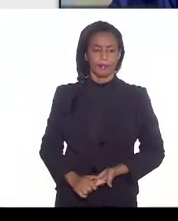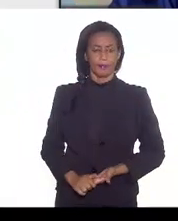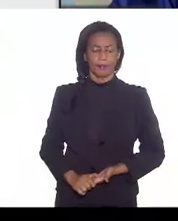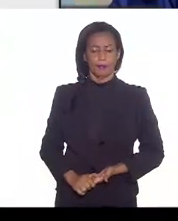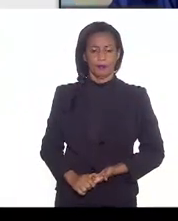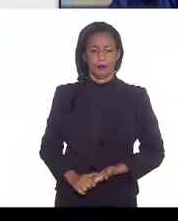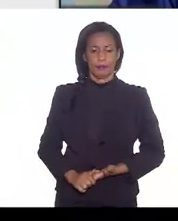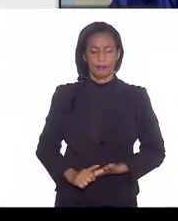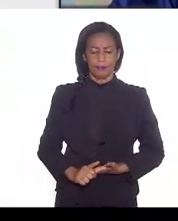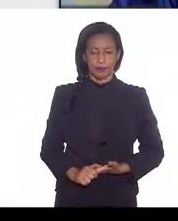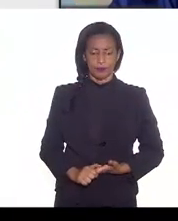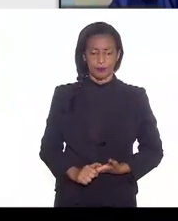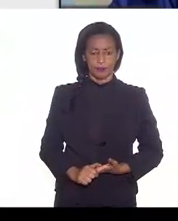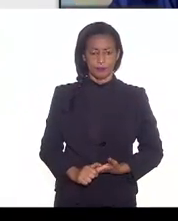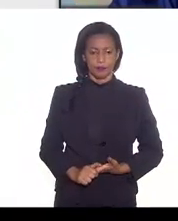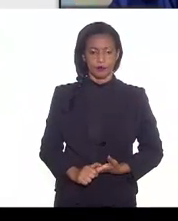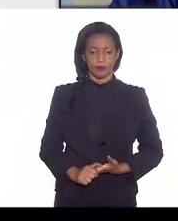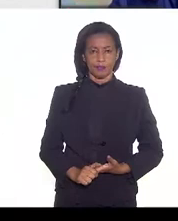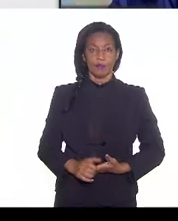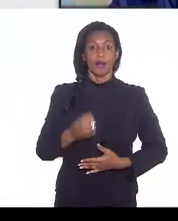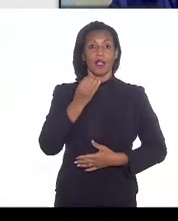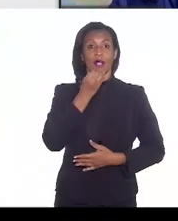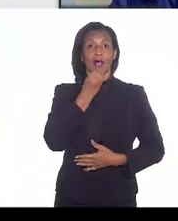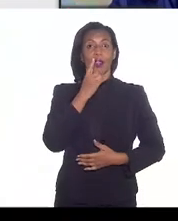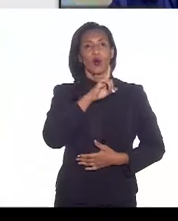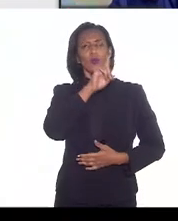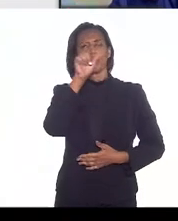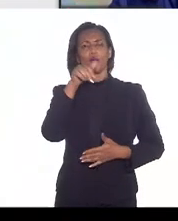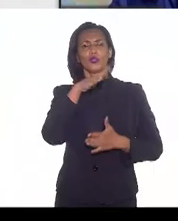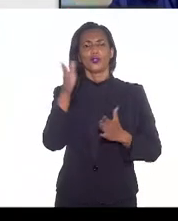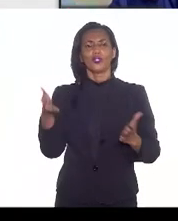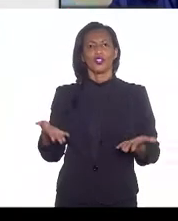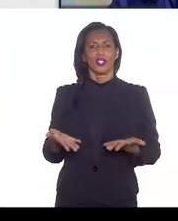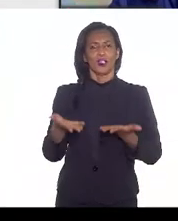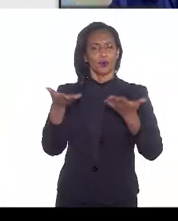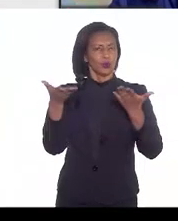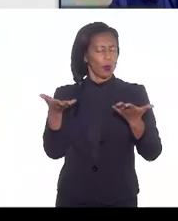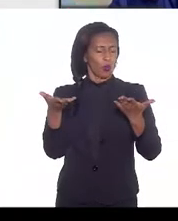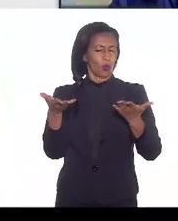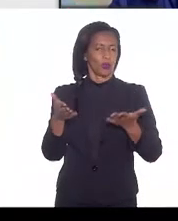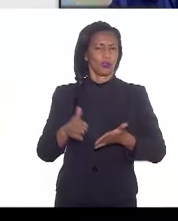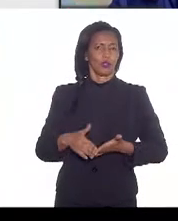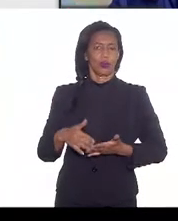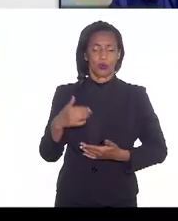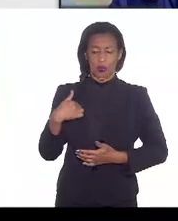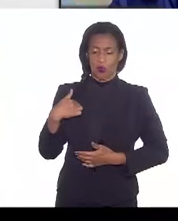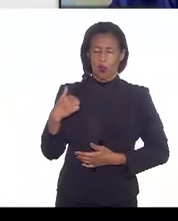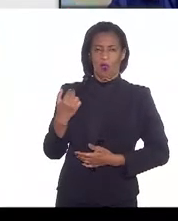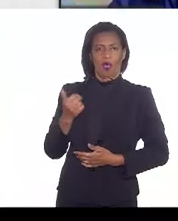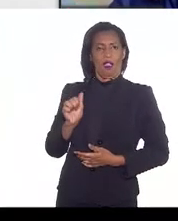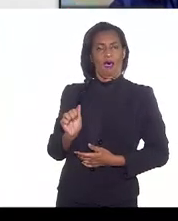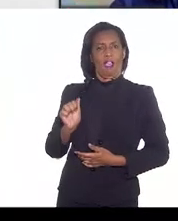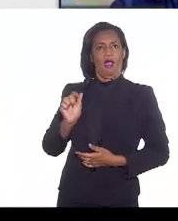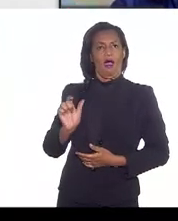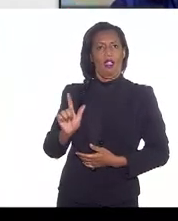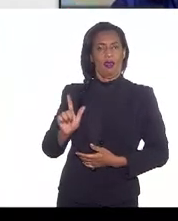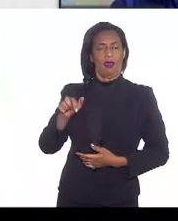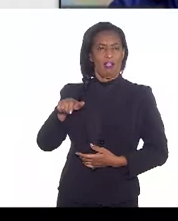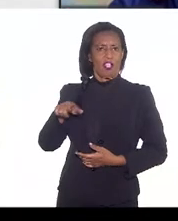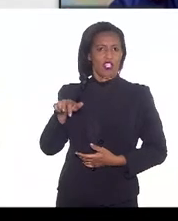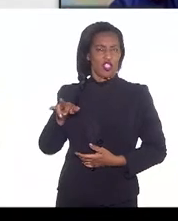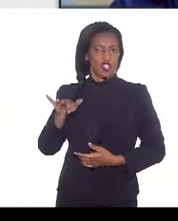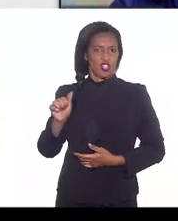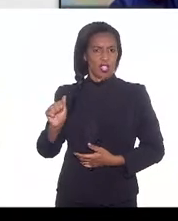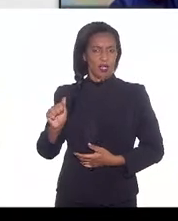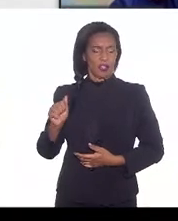Por favor. Então, novamente, bom dia a todos e todas, de todos os gêneros. Sou Alexandre, da